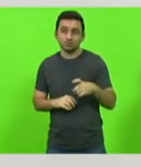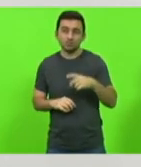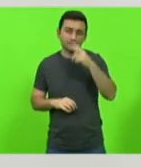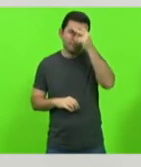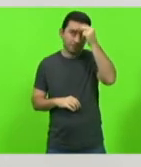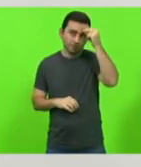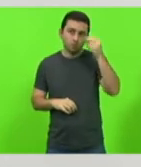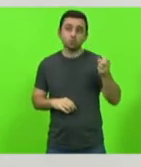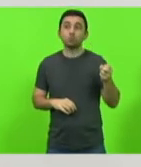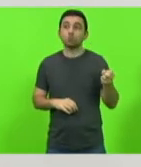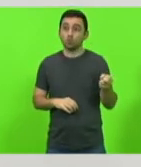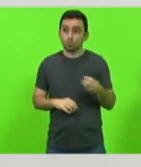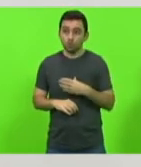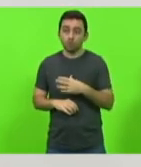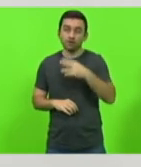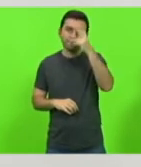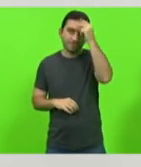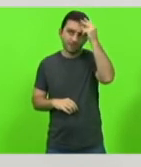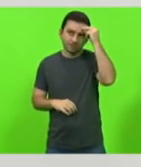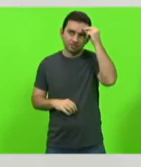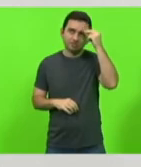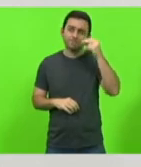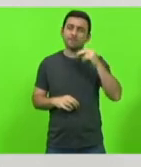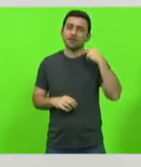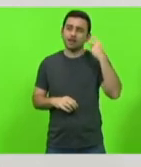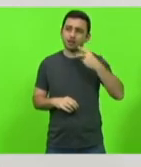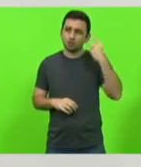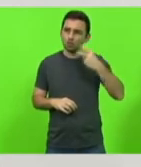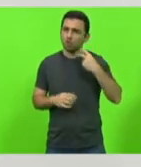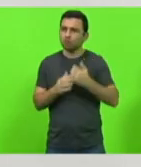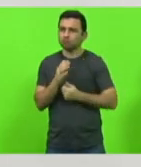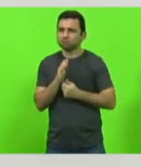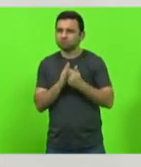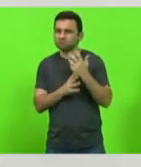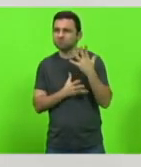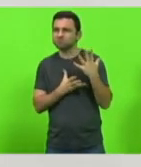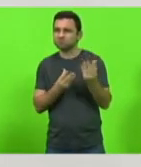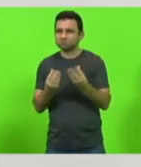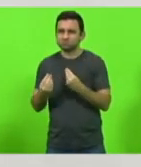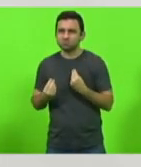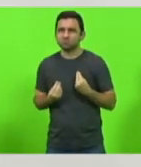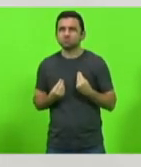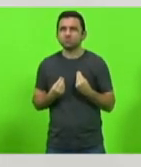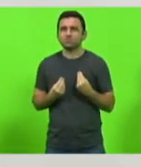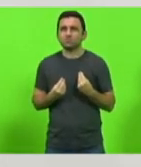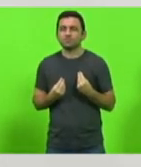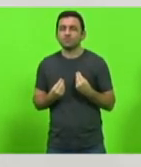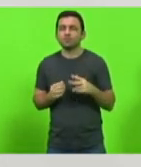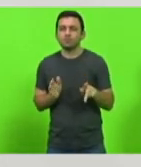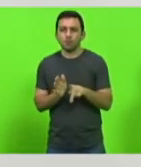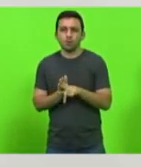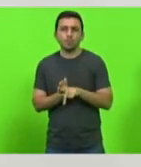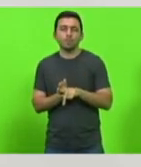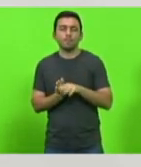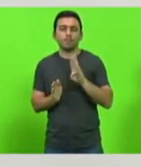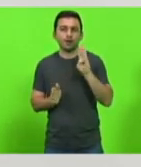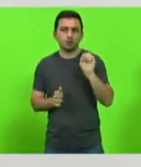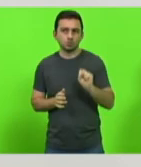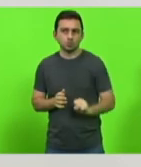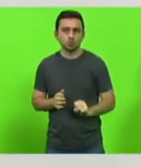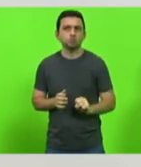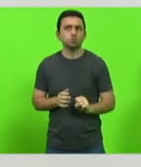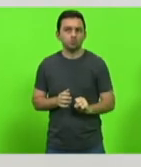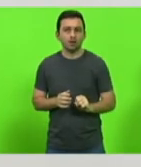atual prefeito de vários vereadores eu acredito que de forma unânime na câmara de vereadores de Balneário Barra do Sul de grande